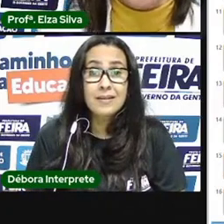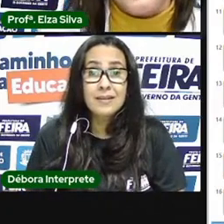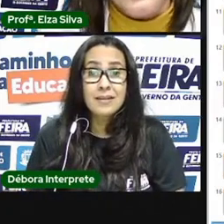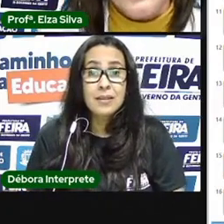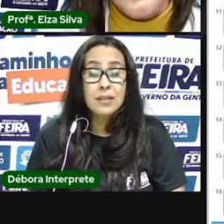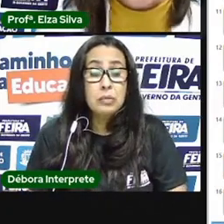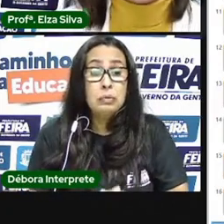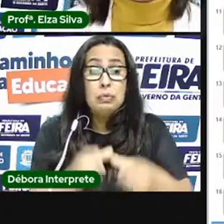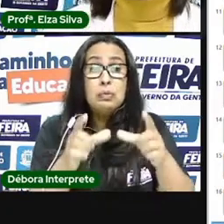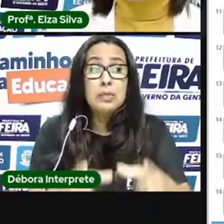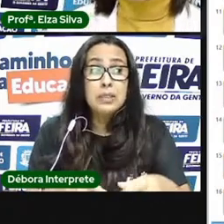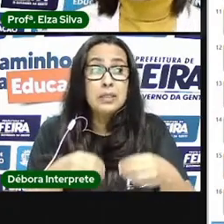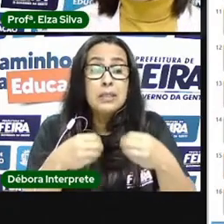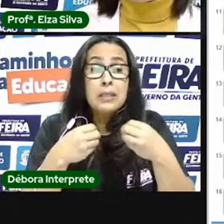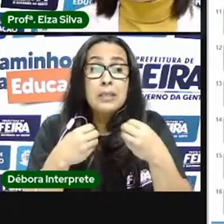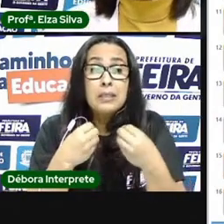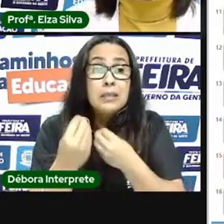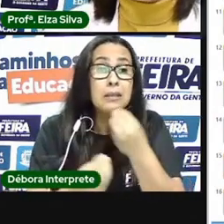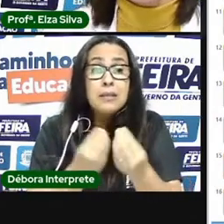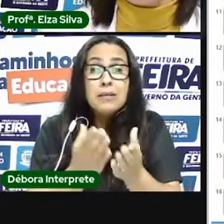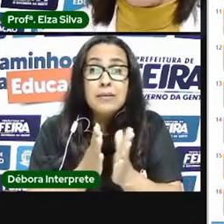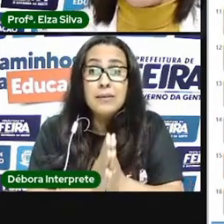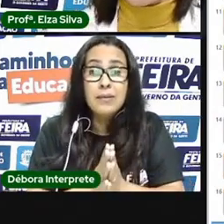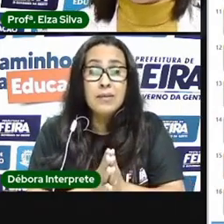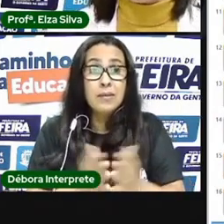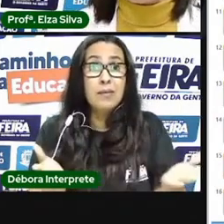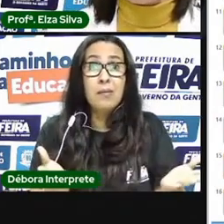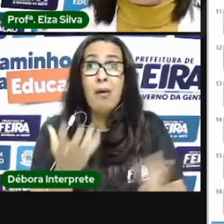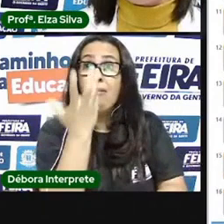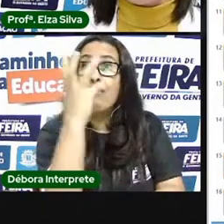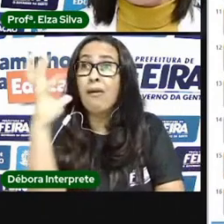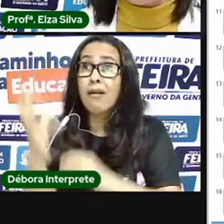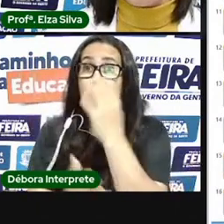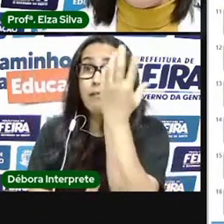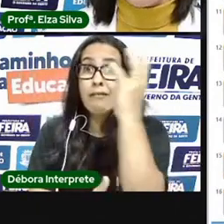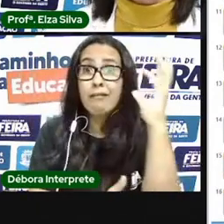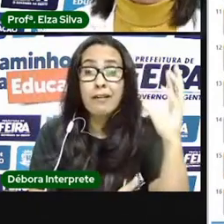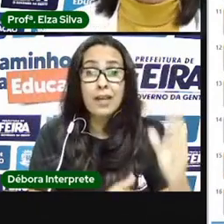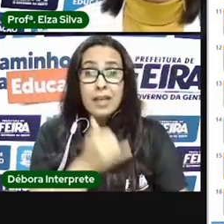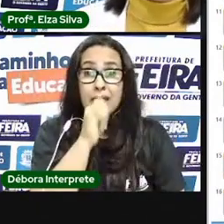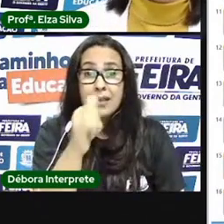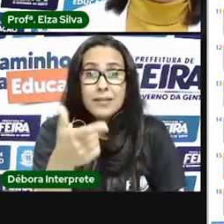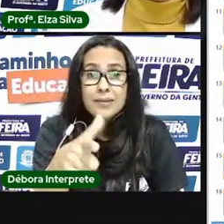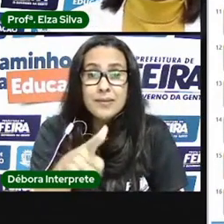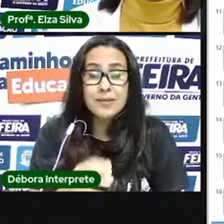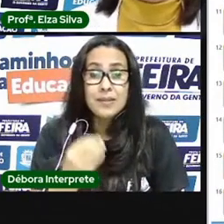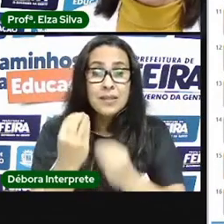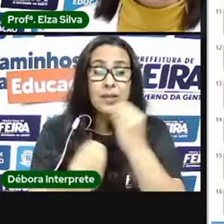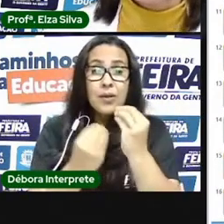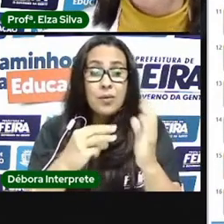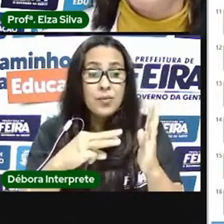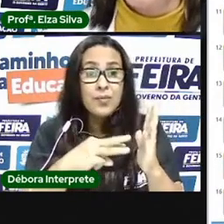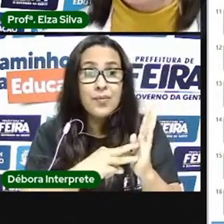computador no meio do nada no meio da floresta então vejam que ele chegou